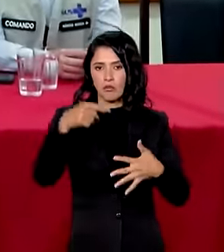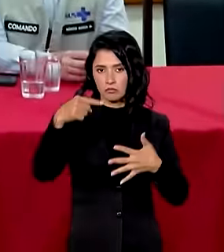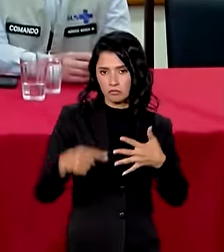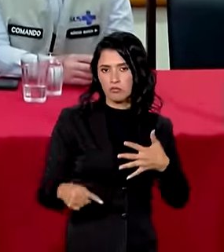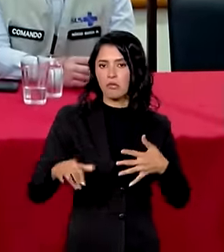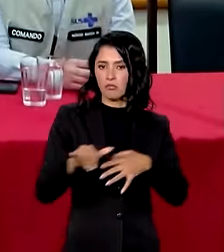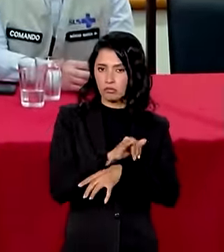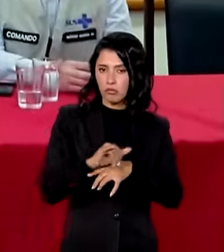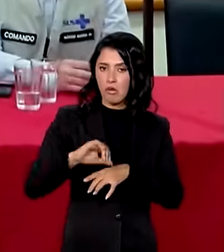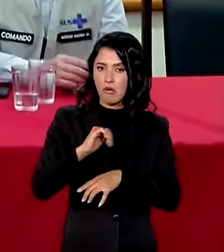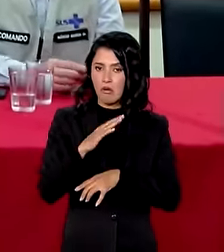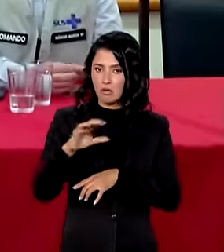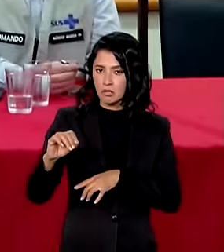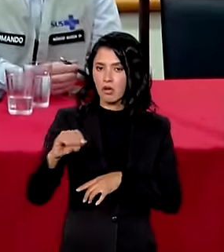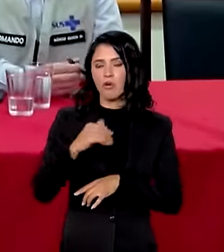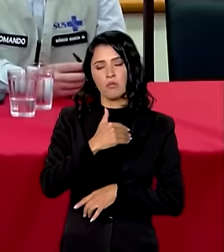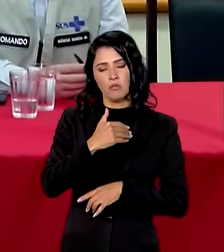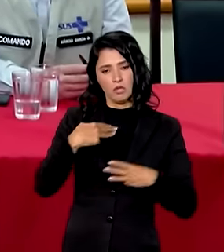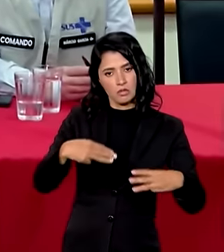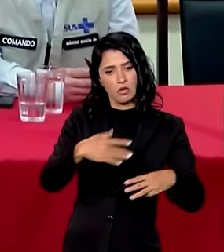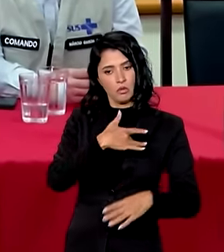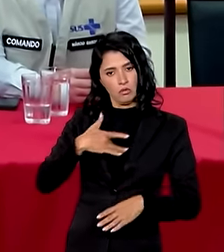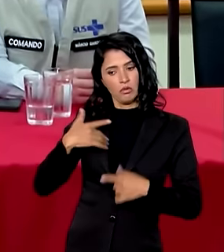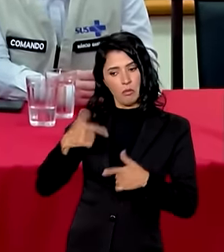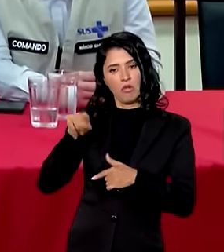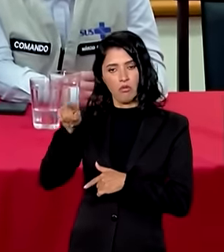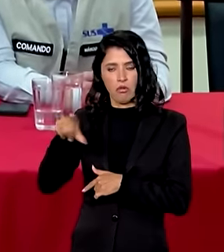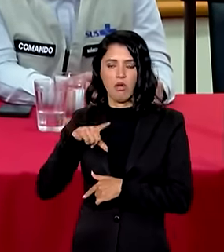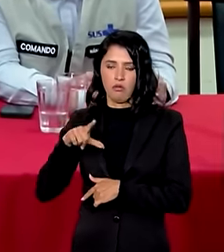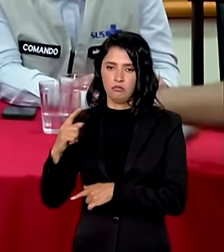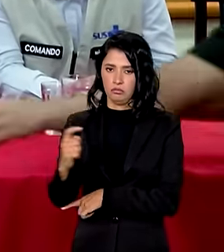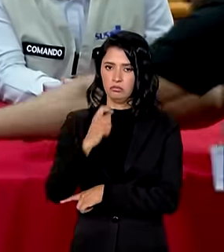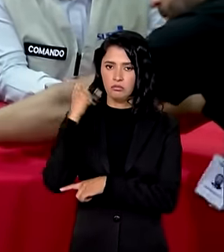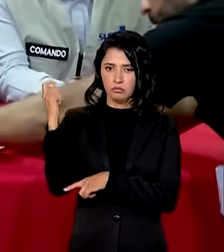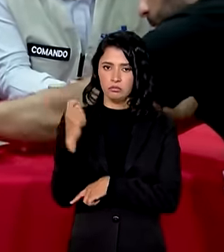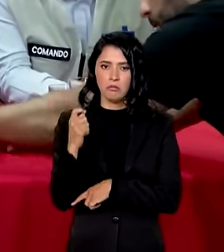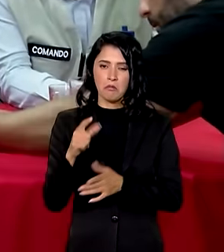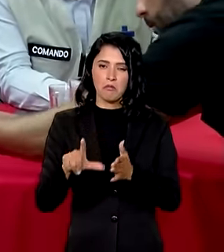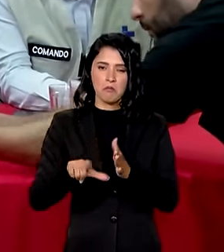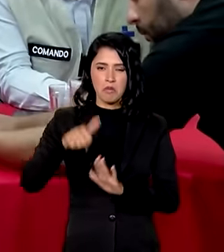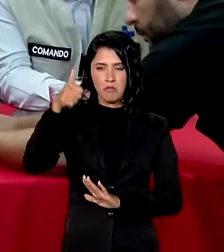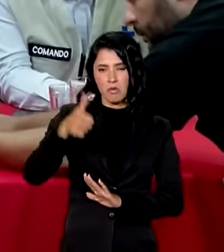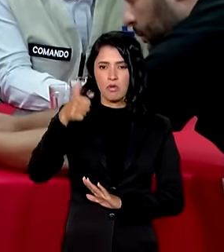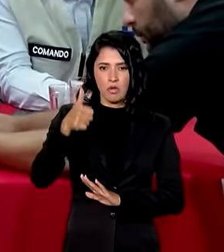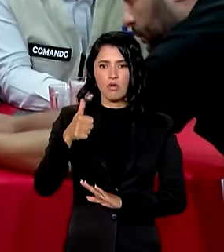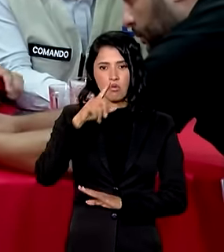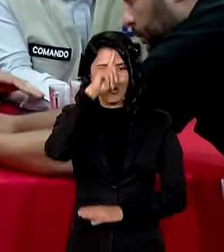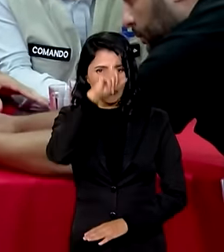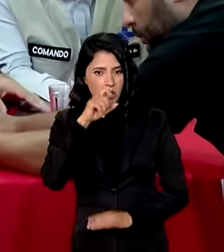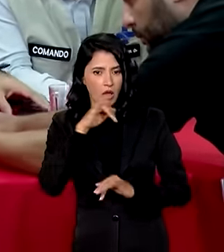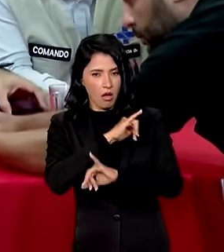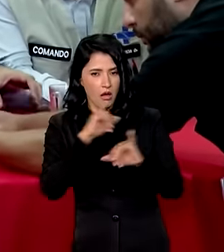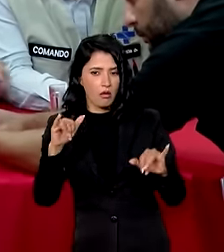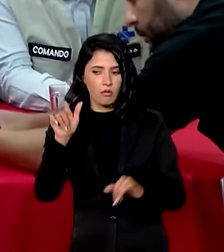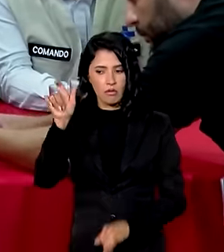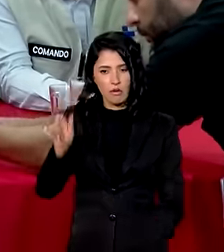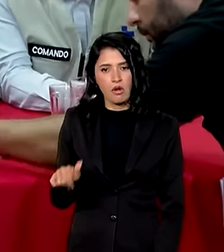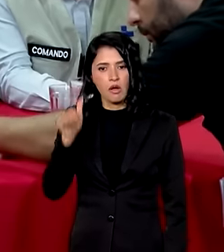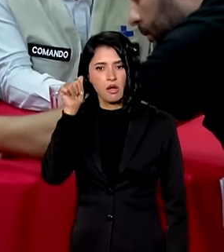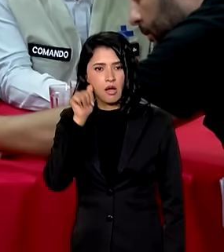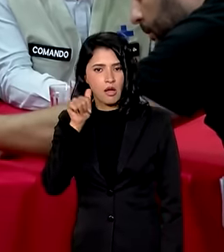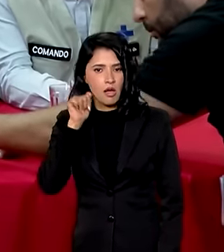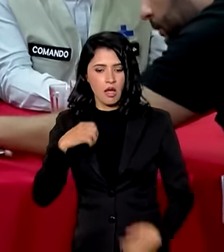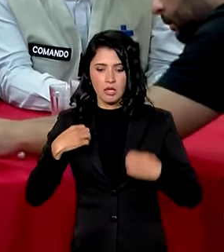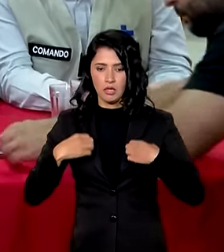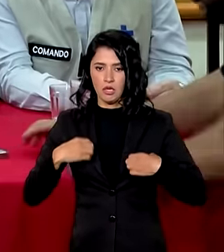Saúde tem trabalhado no Rio Grande do Sul inicialmente os hospitais de campanha então a ministra Nízia esteve